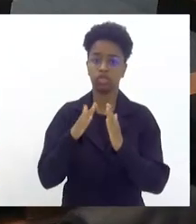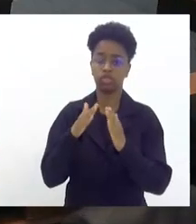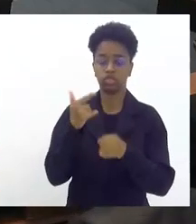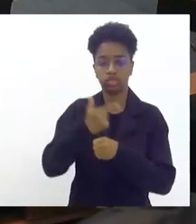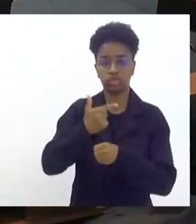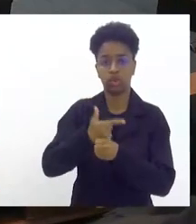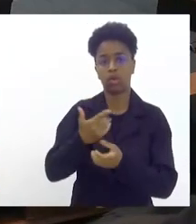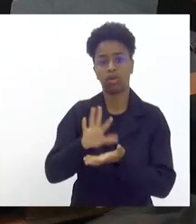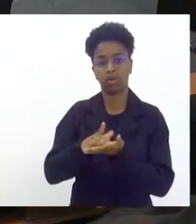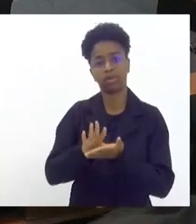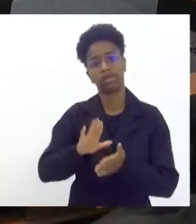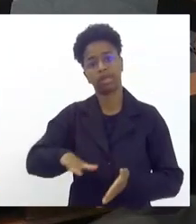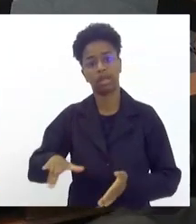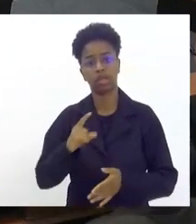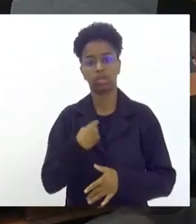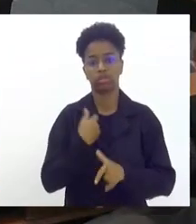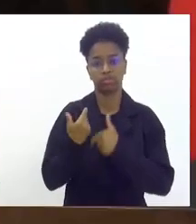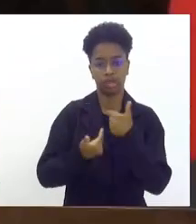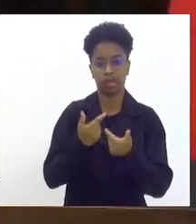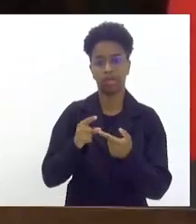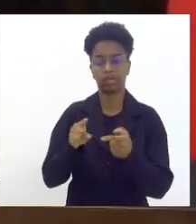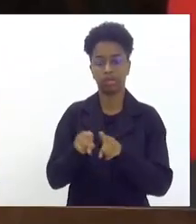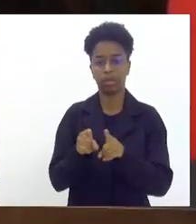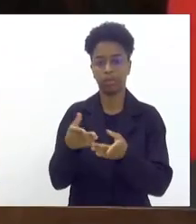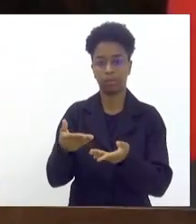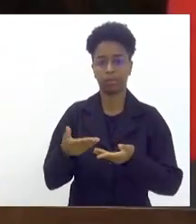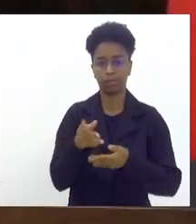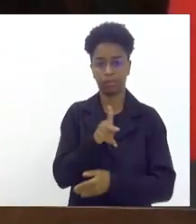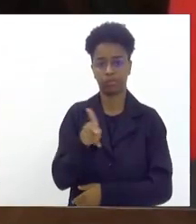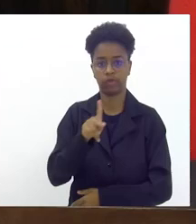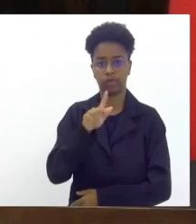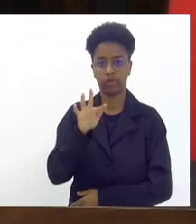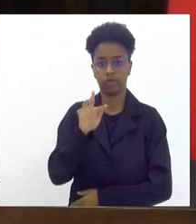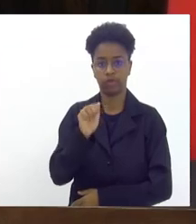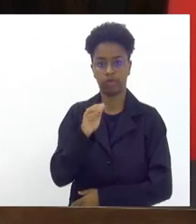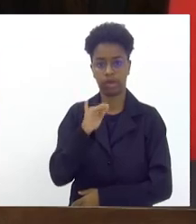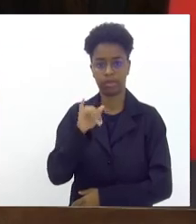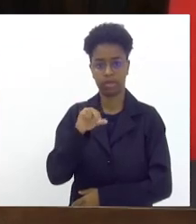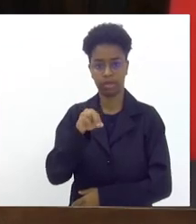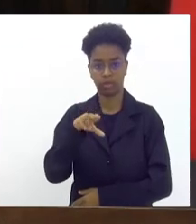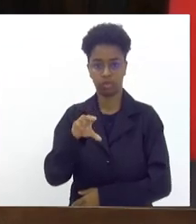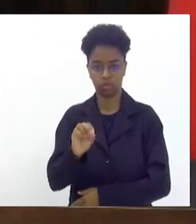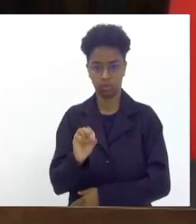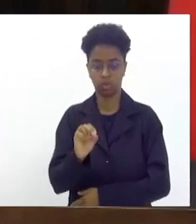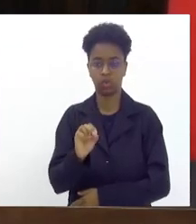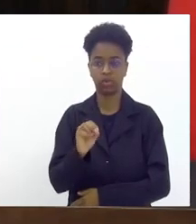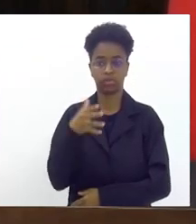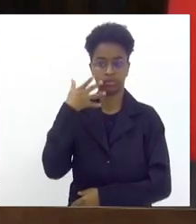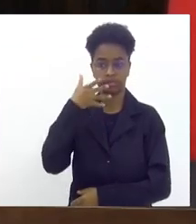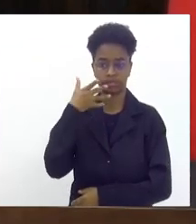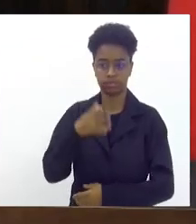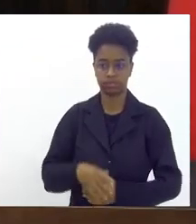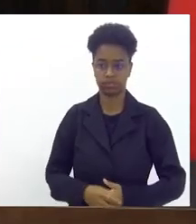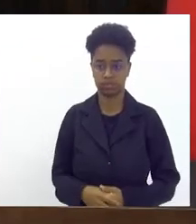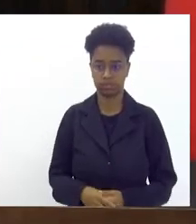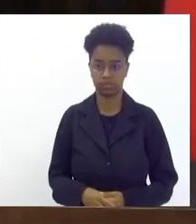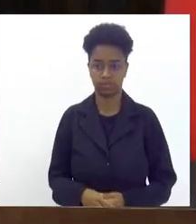trabalhar isso nos próximos dias e convidar aí o professor Fabiano Lúcio, consultor de projetos, para fazer uso da palavra.